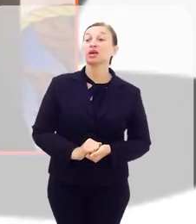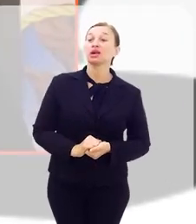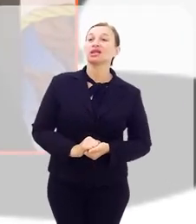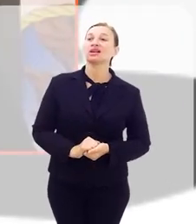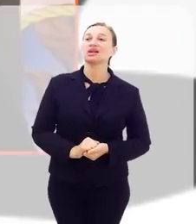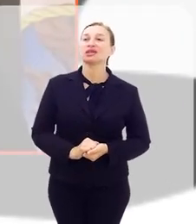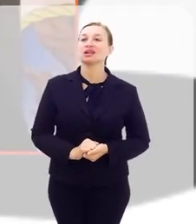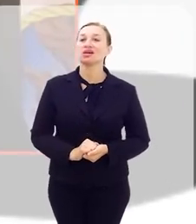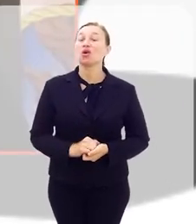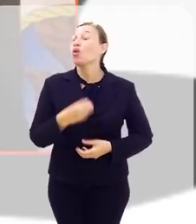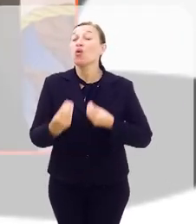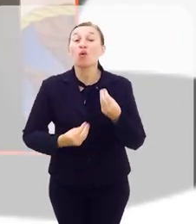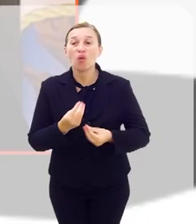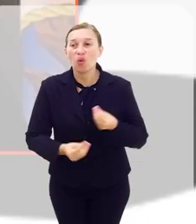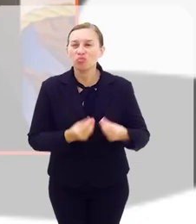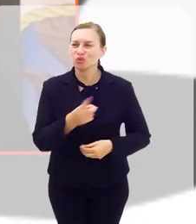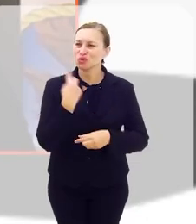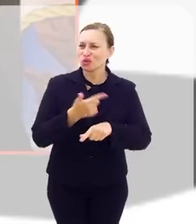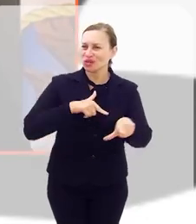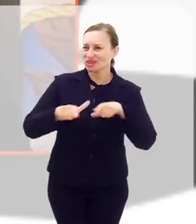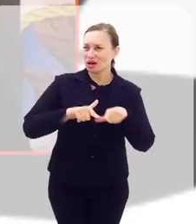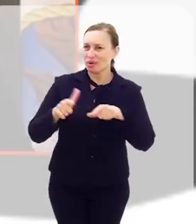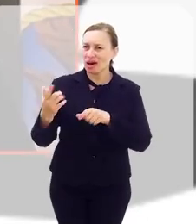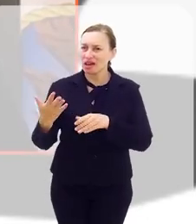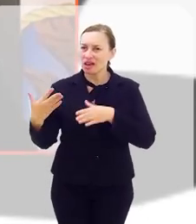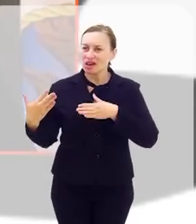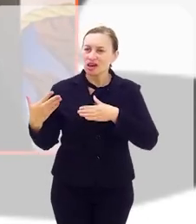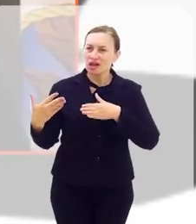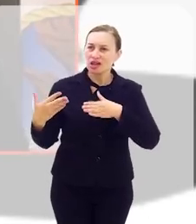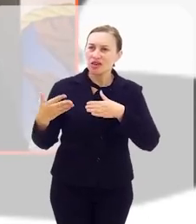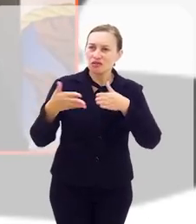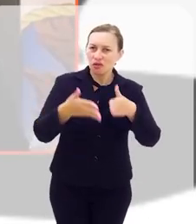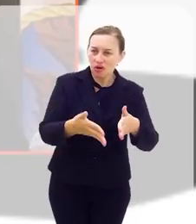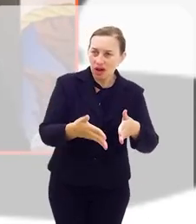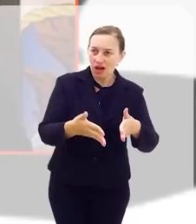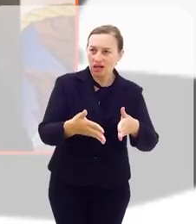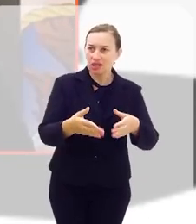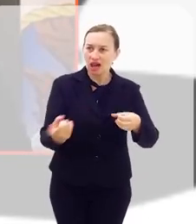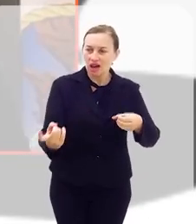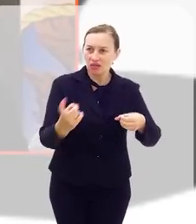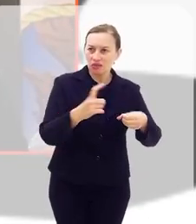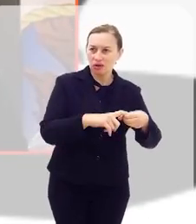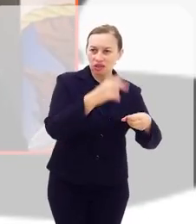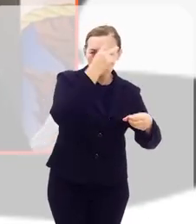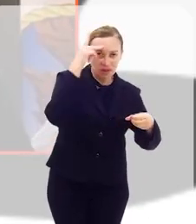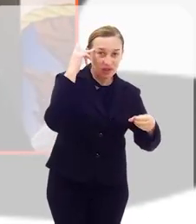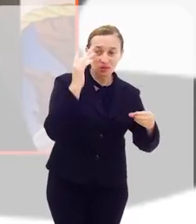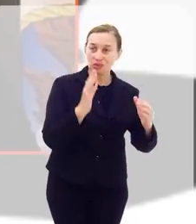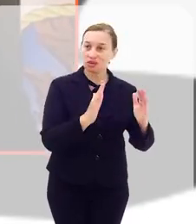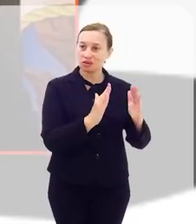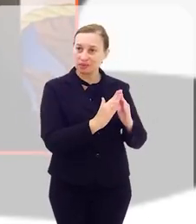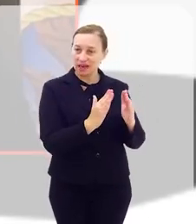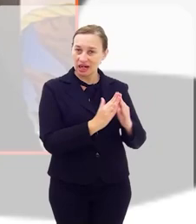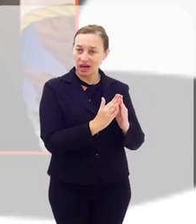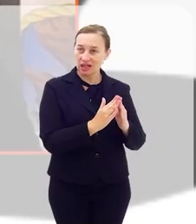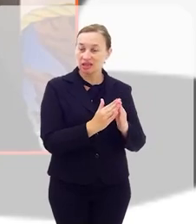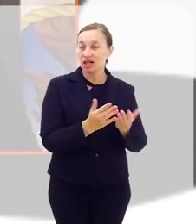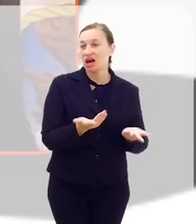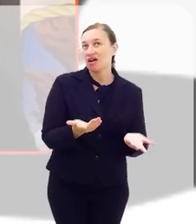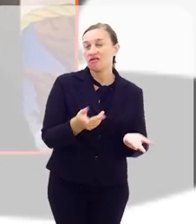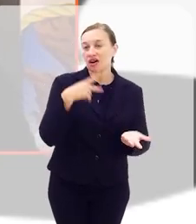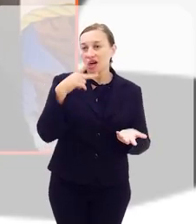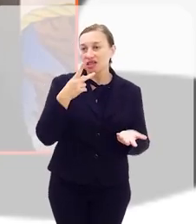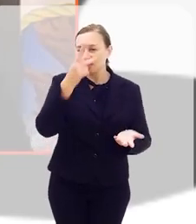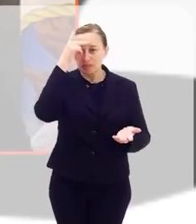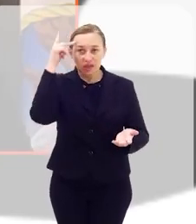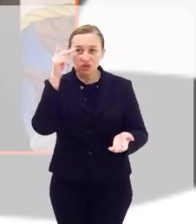aí, como o nosso trabalho é bem voltado para a ressocialização de pessoas, se tratando de dependentes